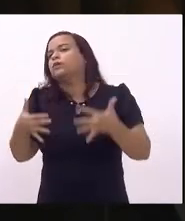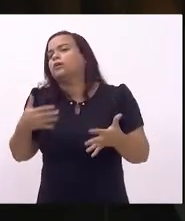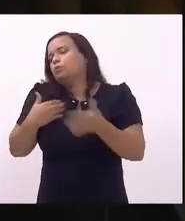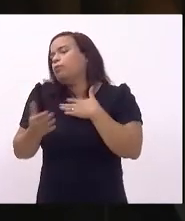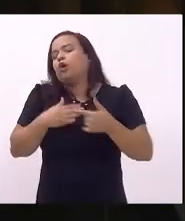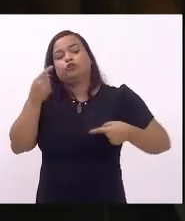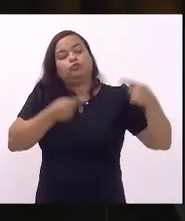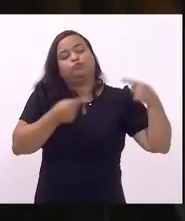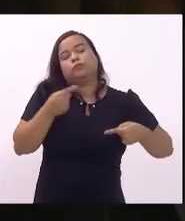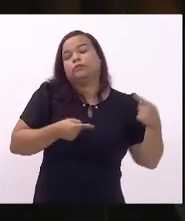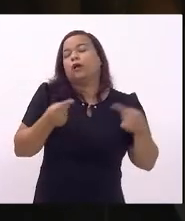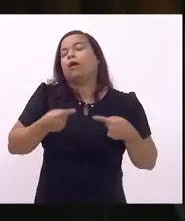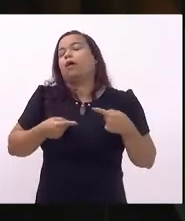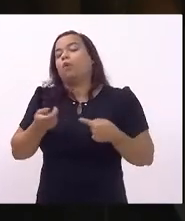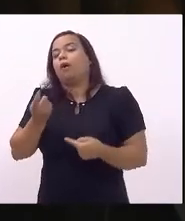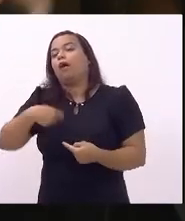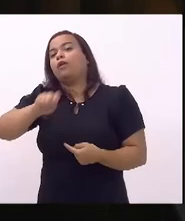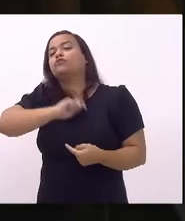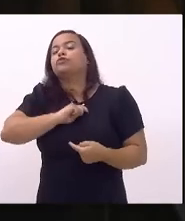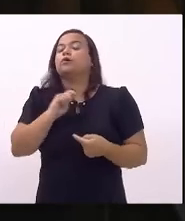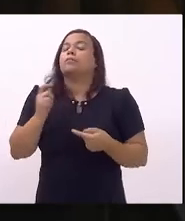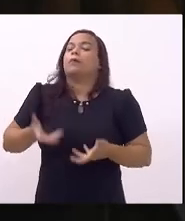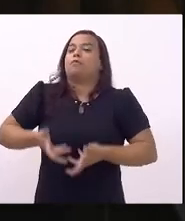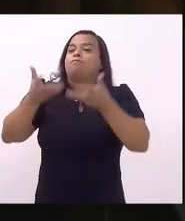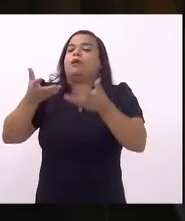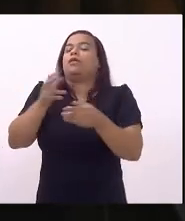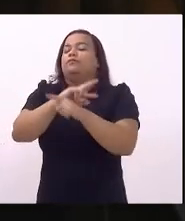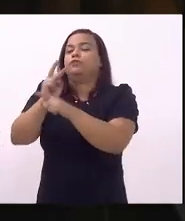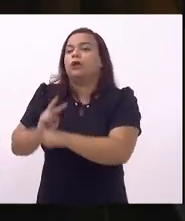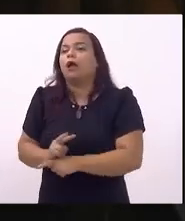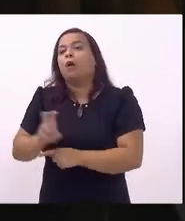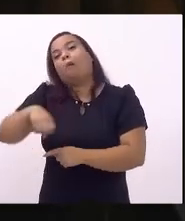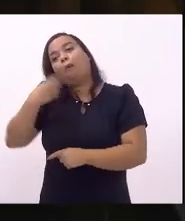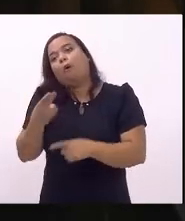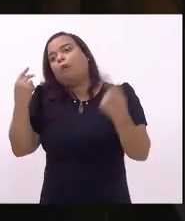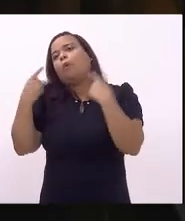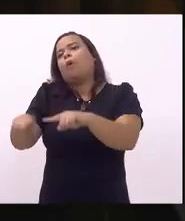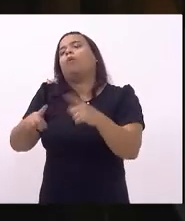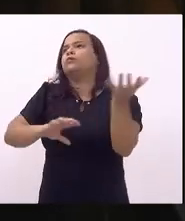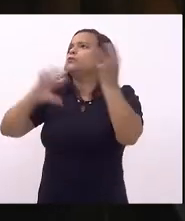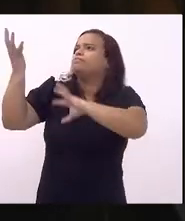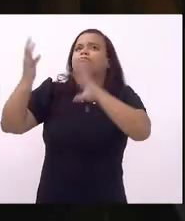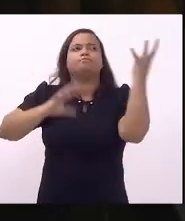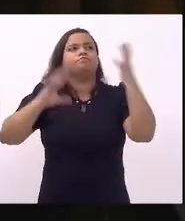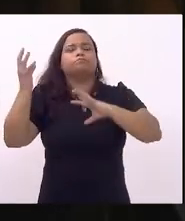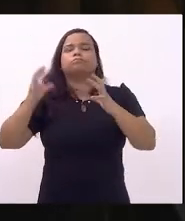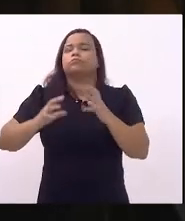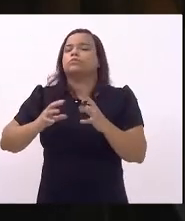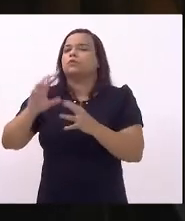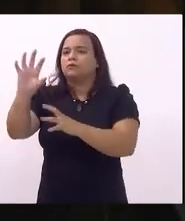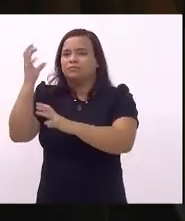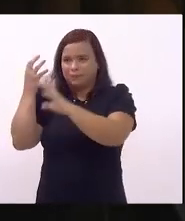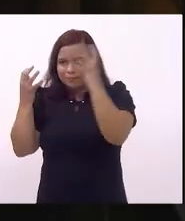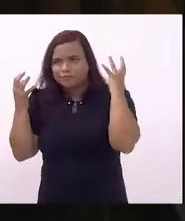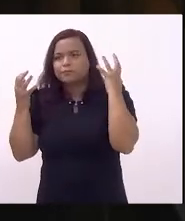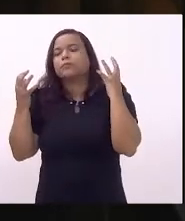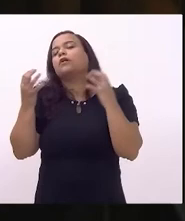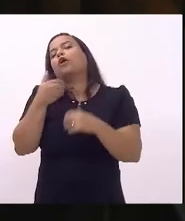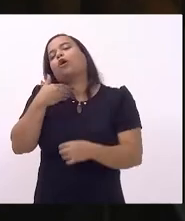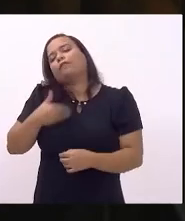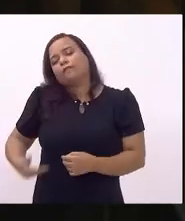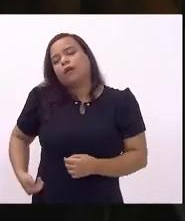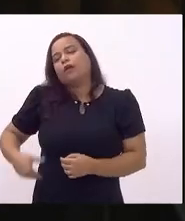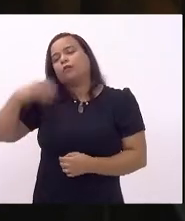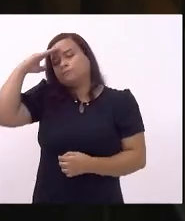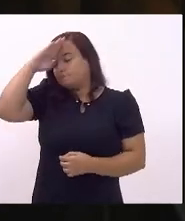do regime de recuperação fiscal seja no enfrentamento aos desastres e tragédias naturais o governo Bolsonaro não